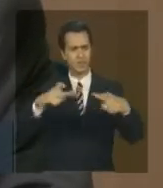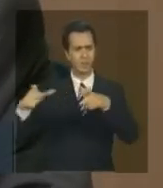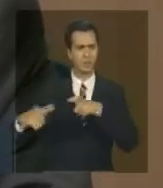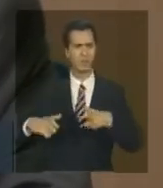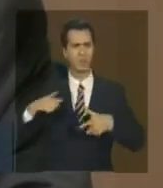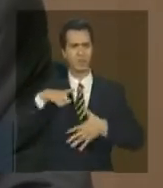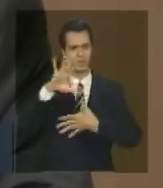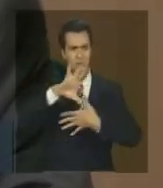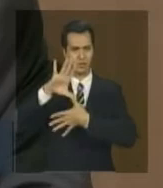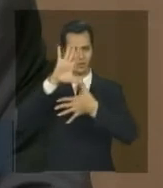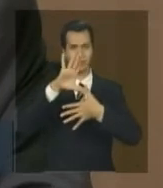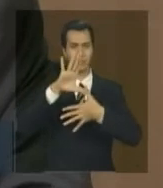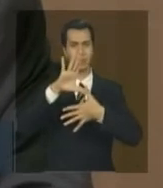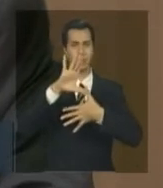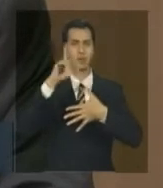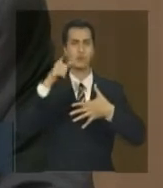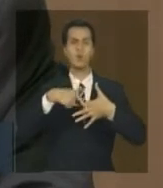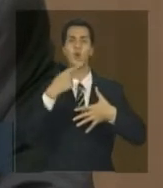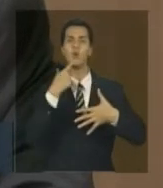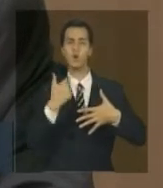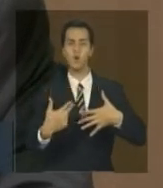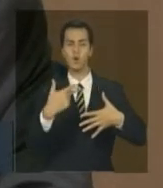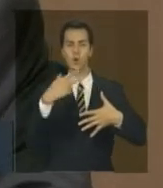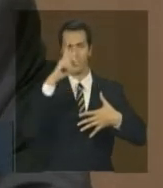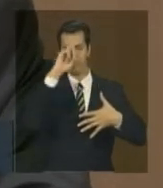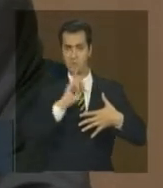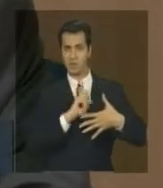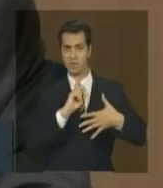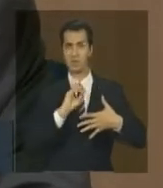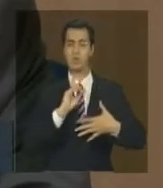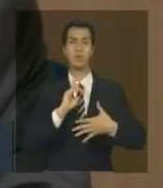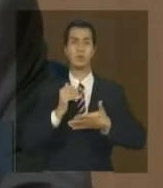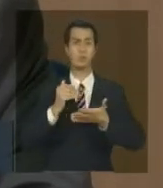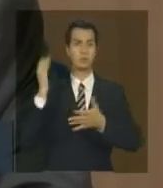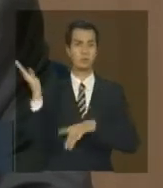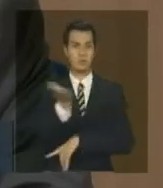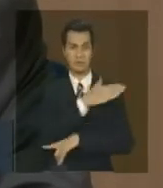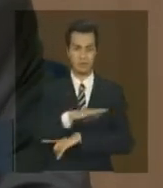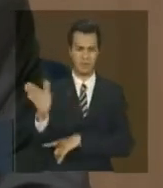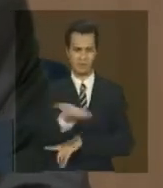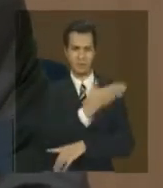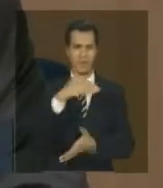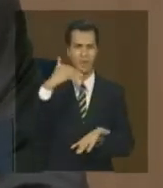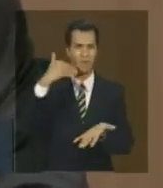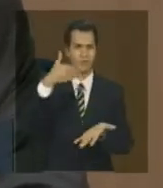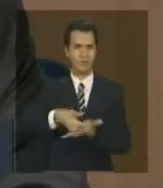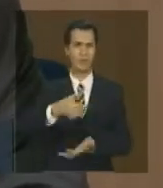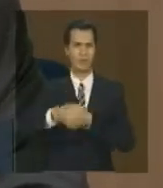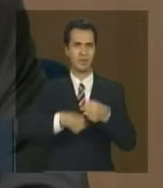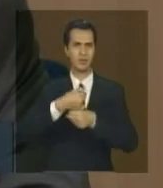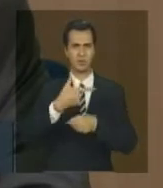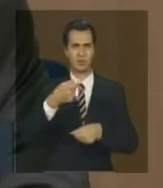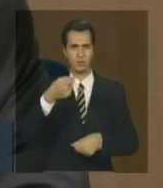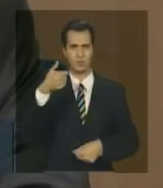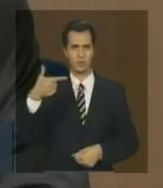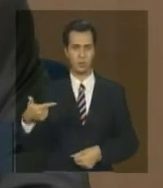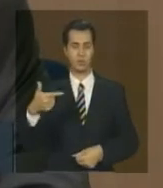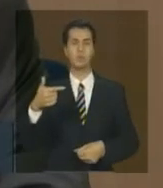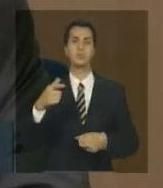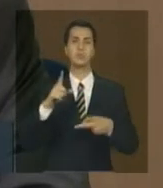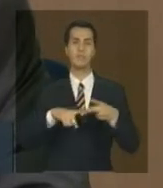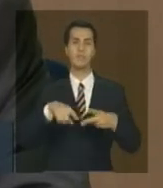mapa Monsonim Amarelo que eram desmatamentos até 2002 em verde os remanescentes atuais e em vermelho o